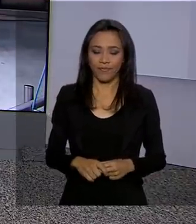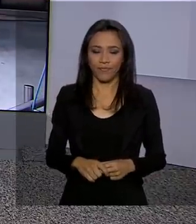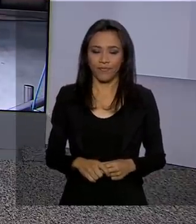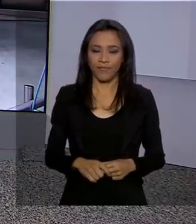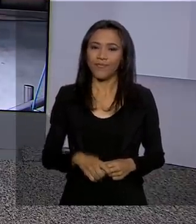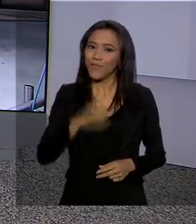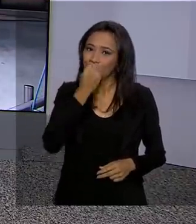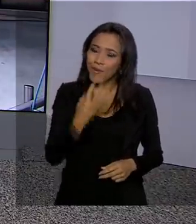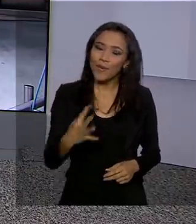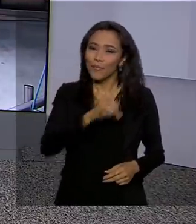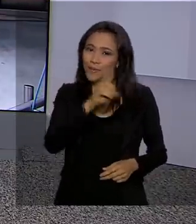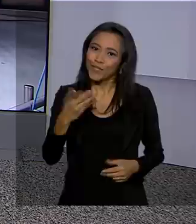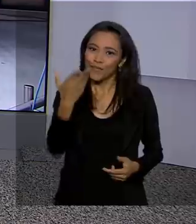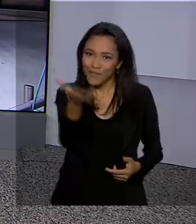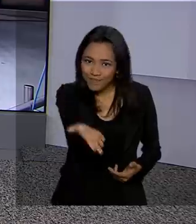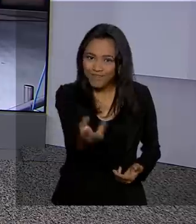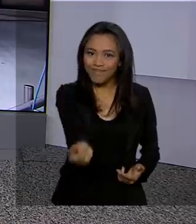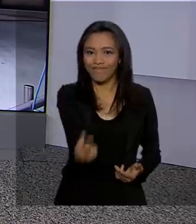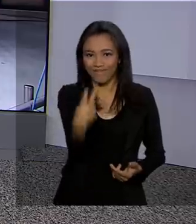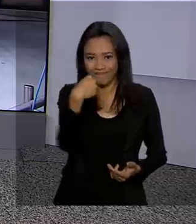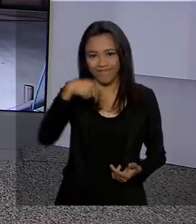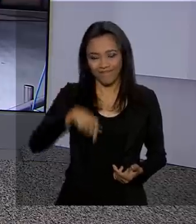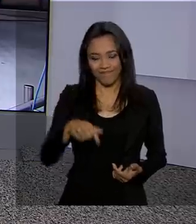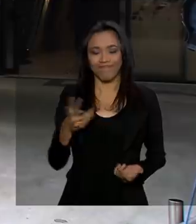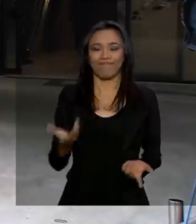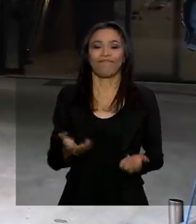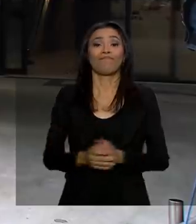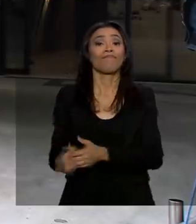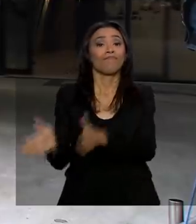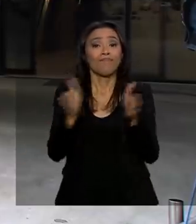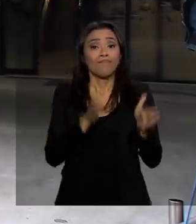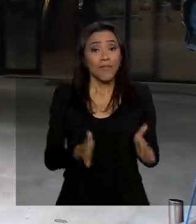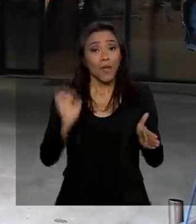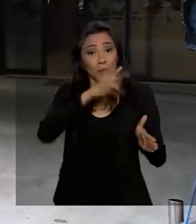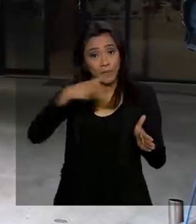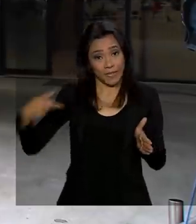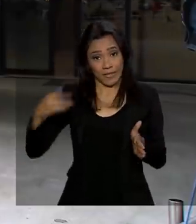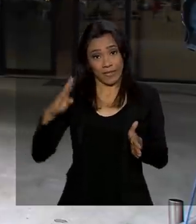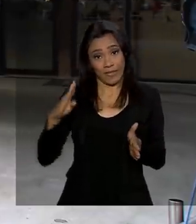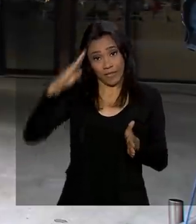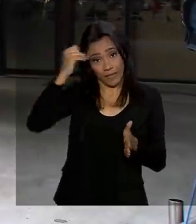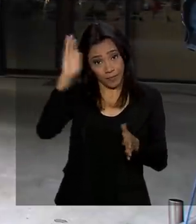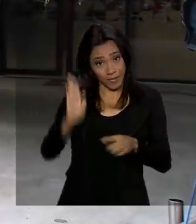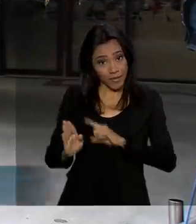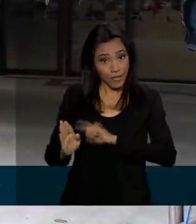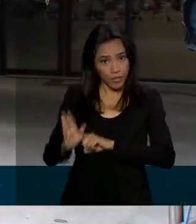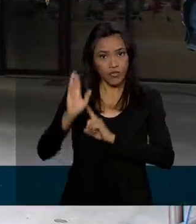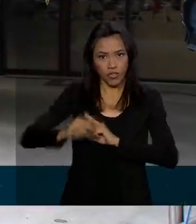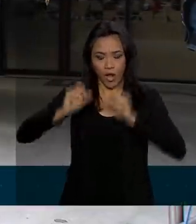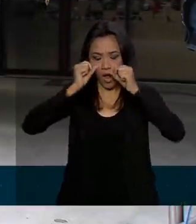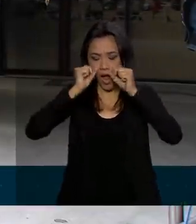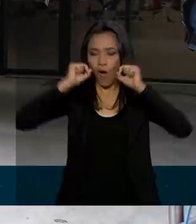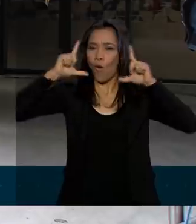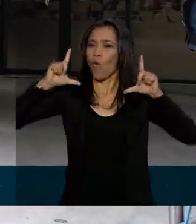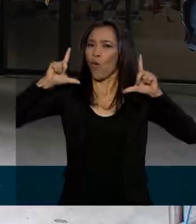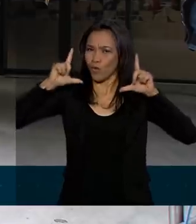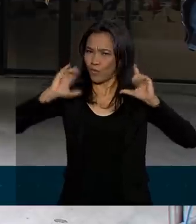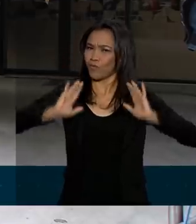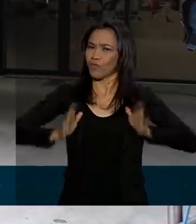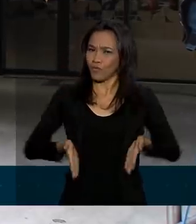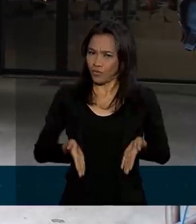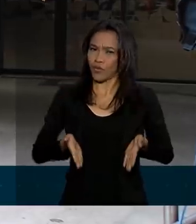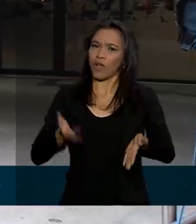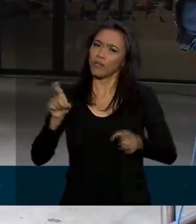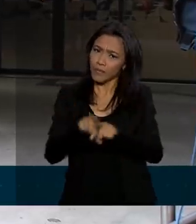Bom dia, Renata. Bom dia a você que acompanha o Brasil em Dia. O presidente da República, Jair Bolsonaro, já acordou e já fez também